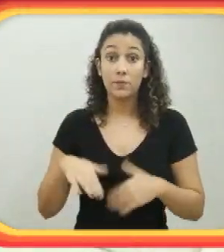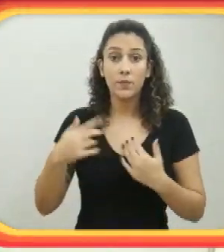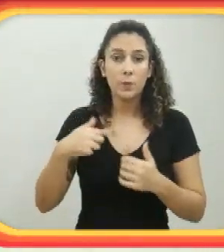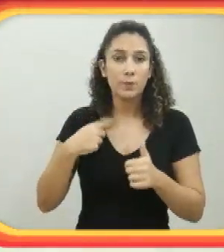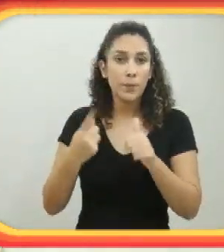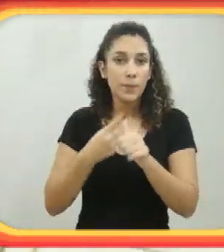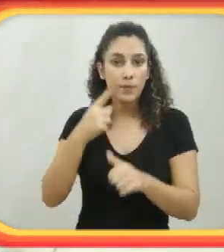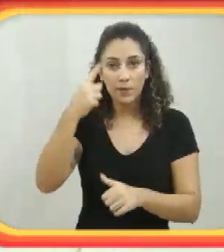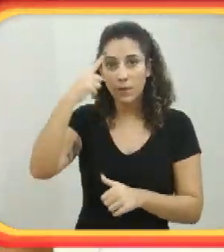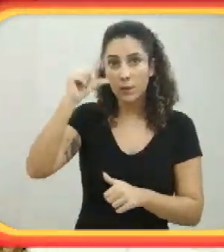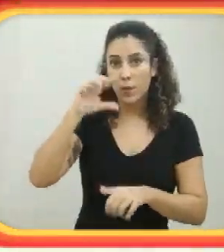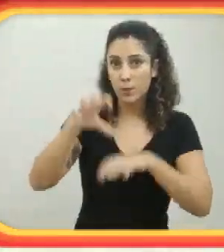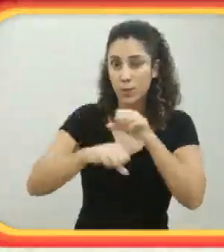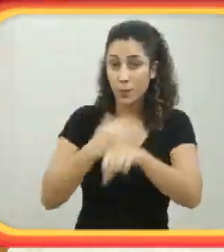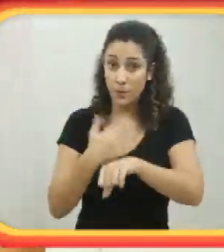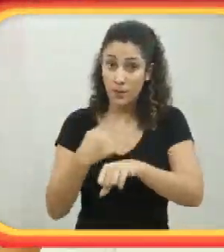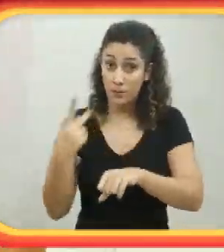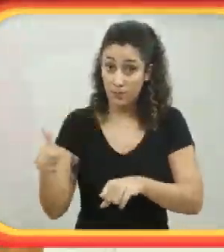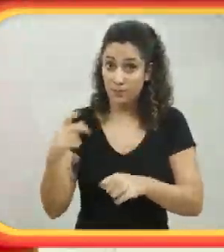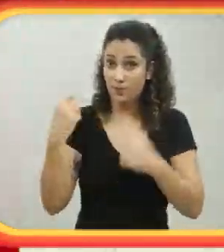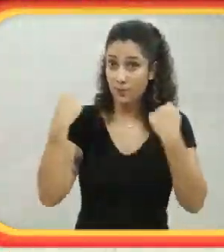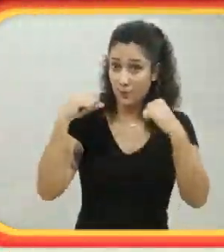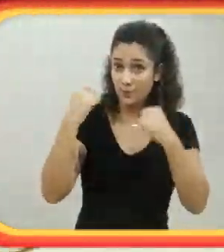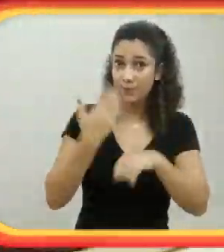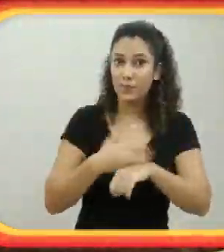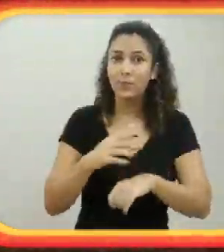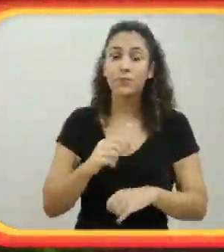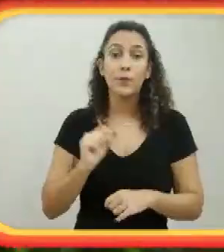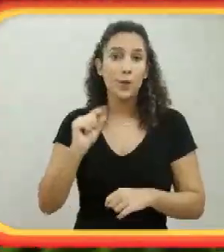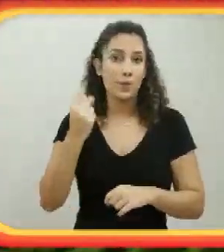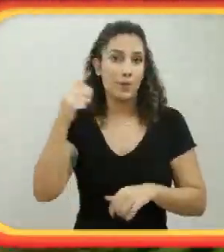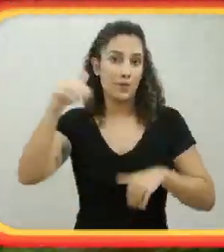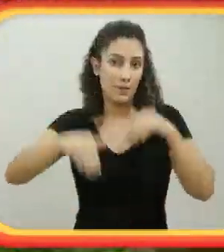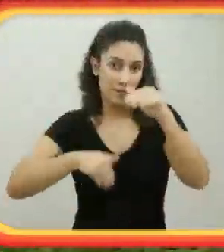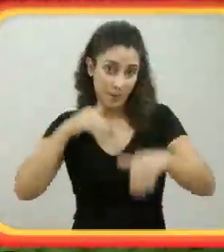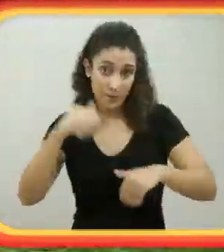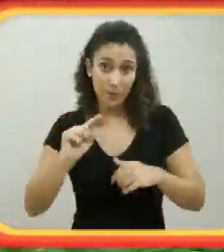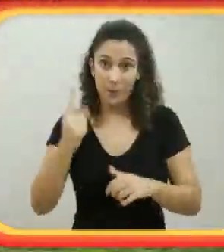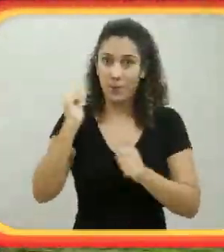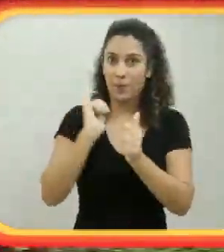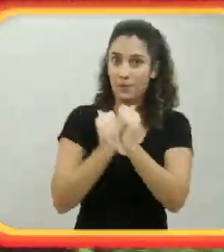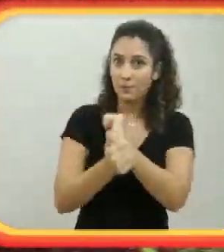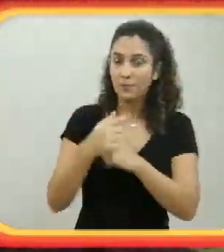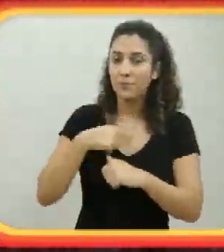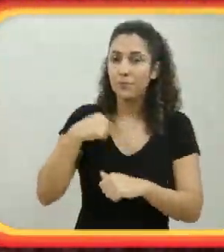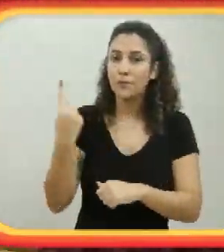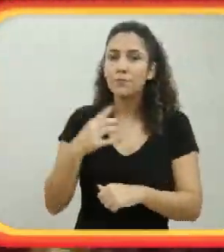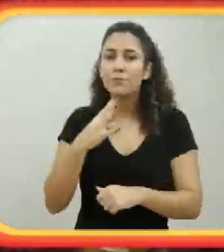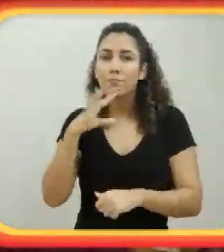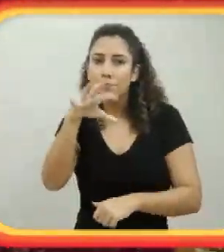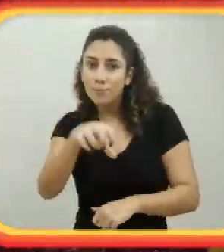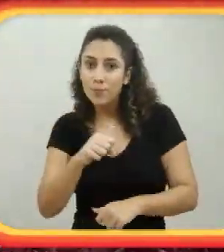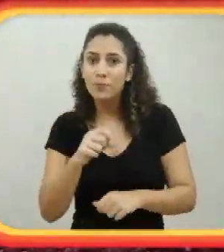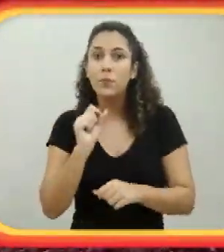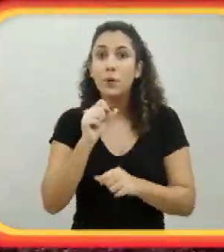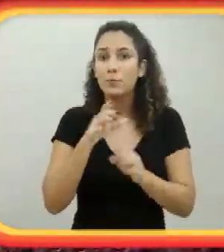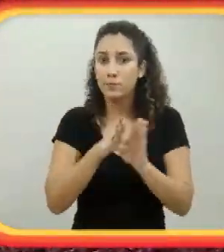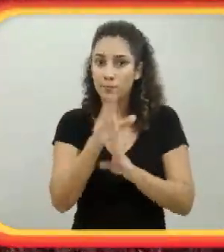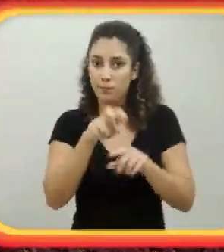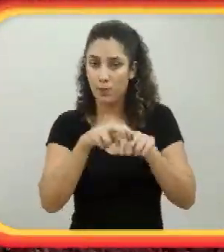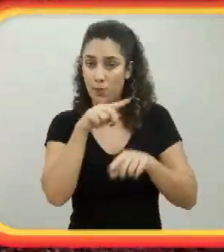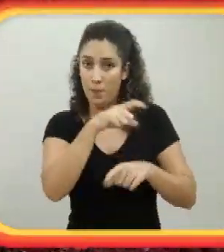nossa primeira ideia de buscar a prática da atividade física, que foi a natação, foi o primeiro esporte que a gente buscou, foi por